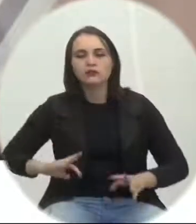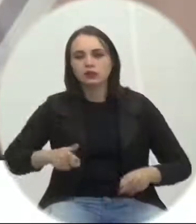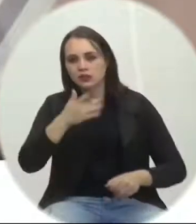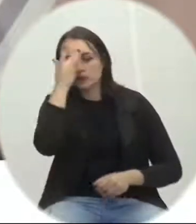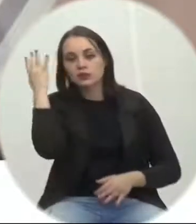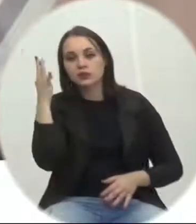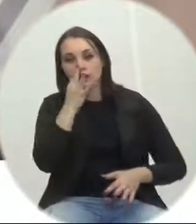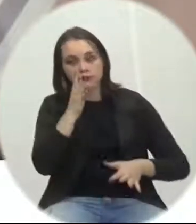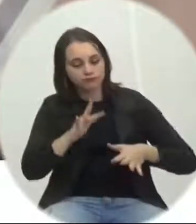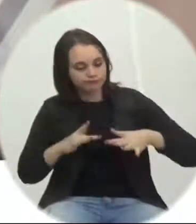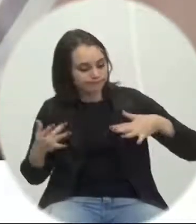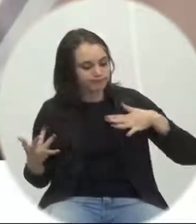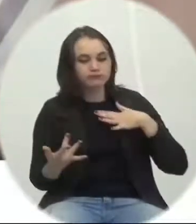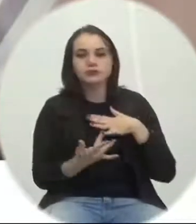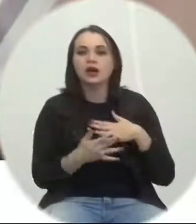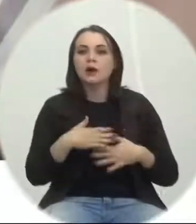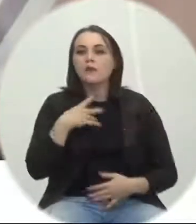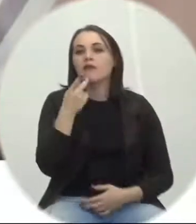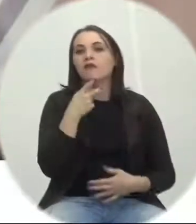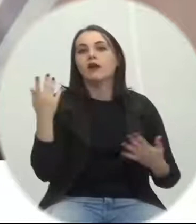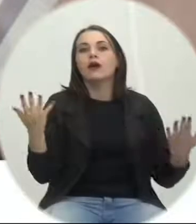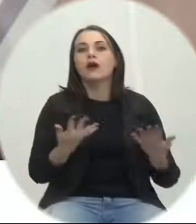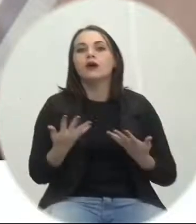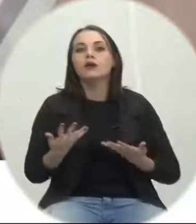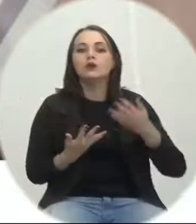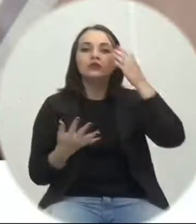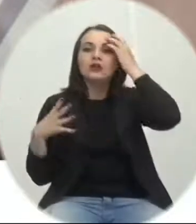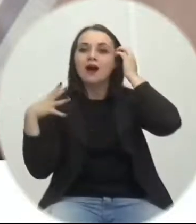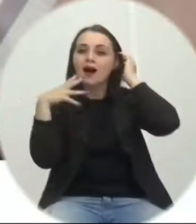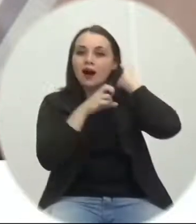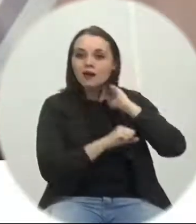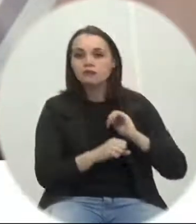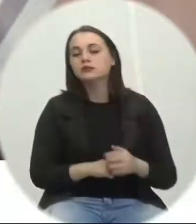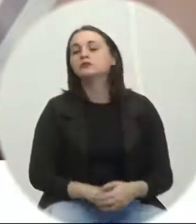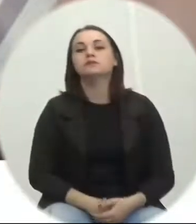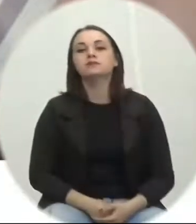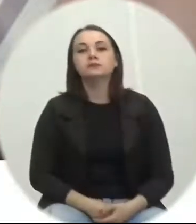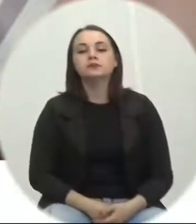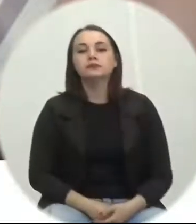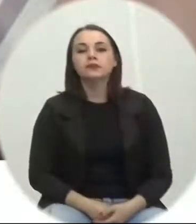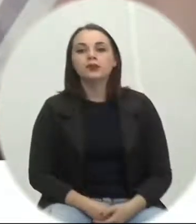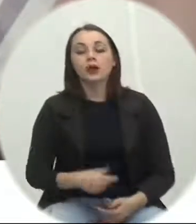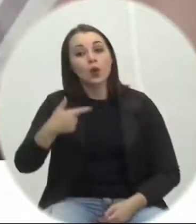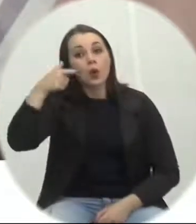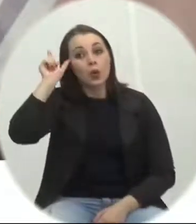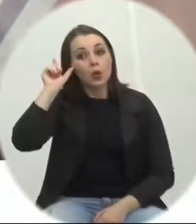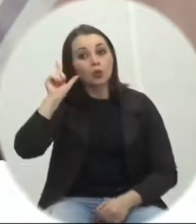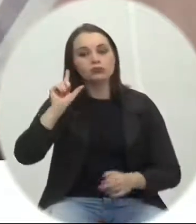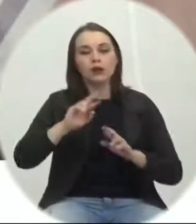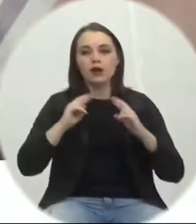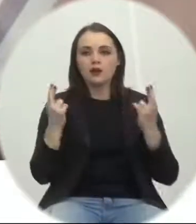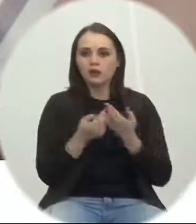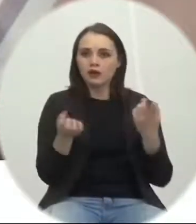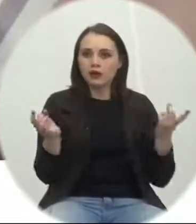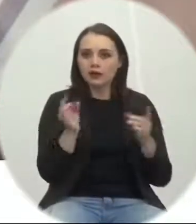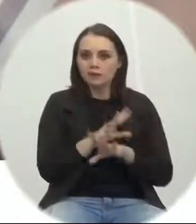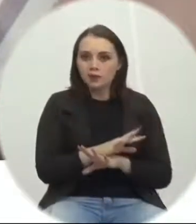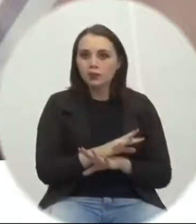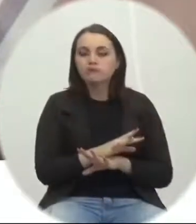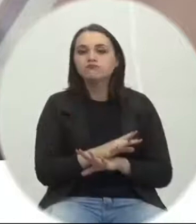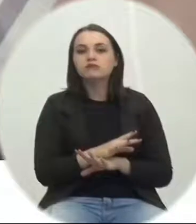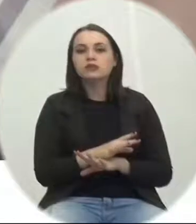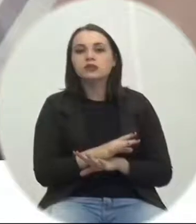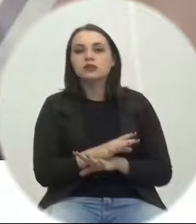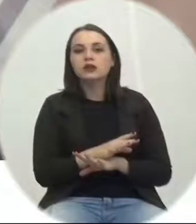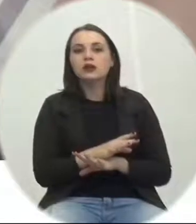acompanham, minha fala hoje é rápida. Eu, ontem, depois da sessão, eu